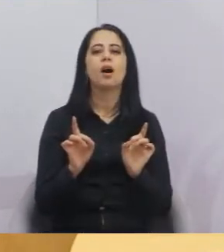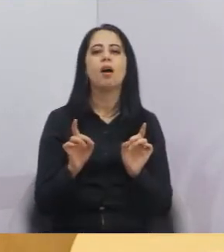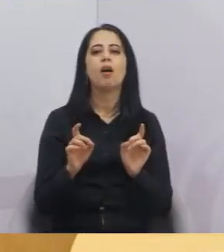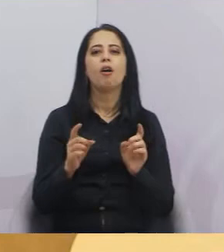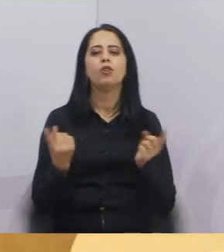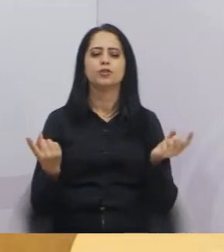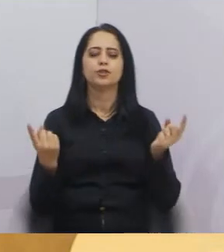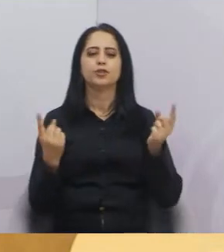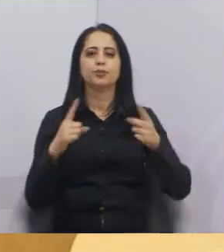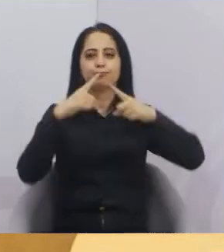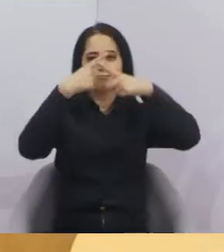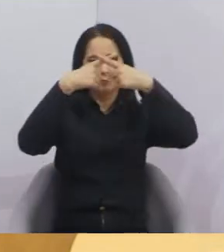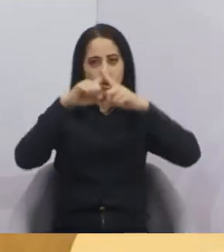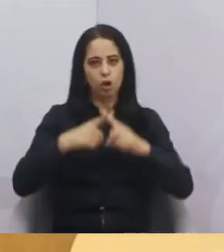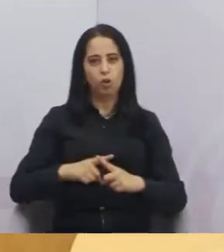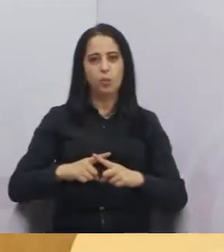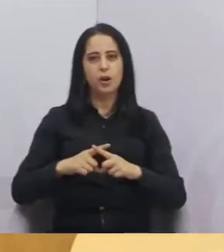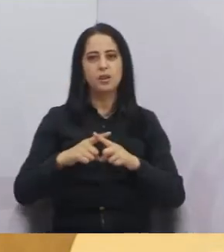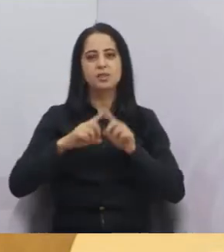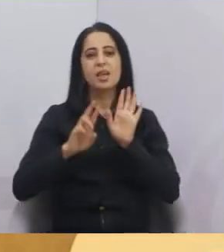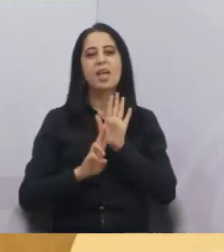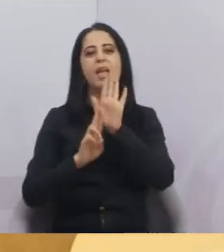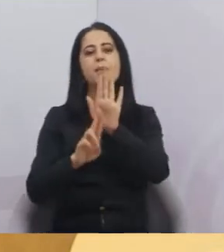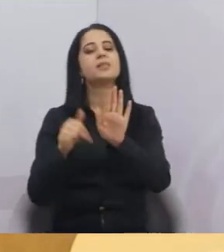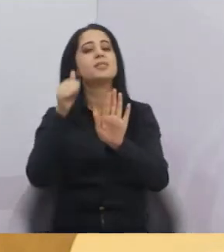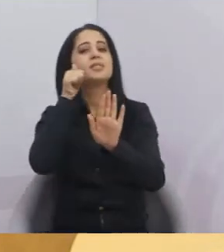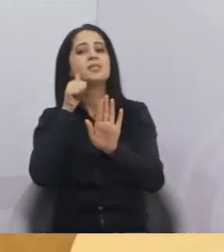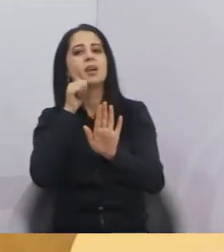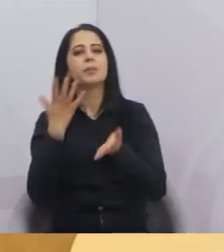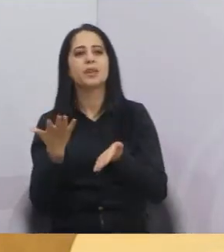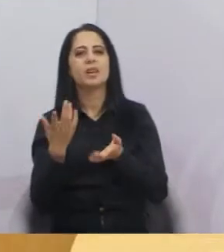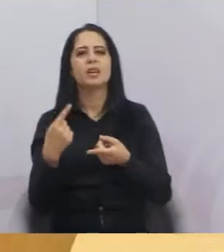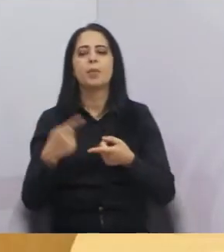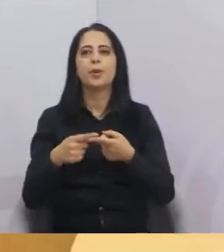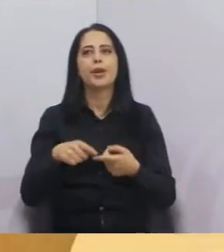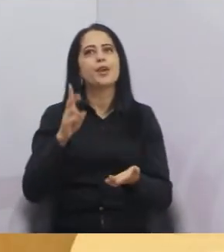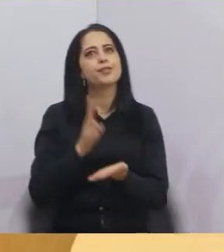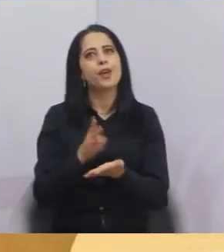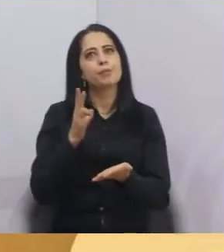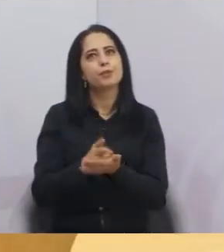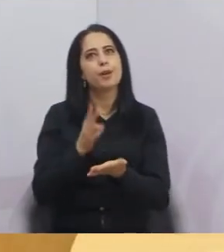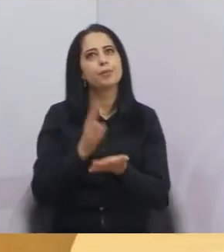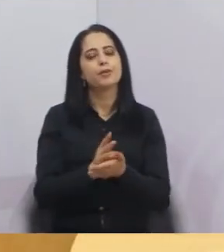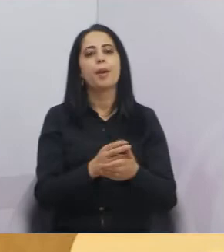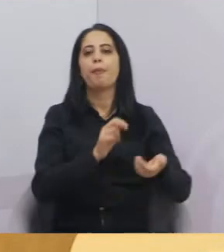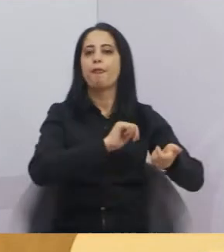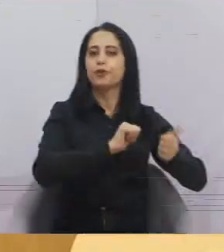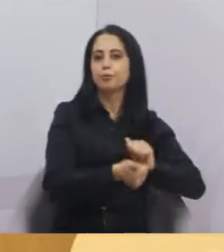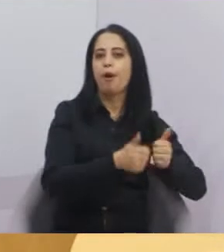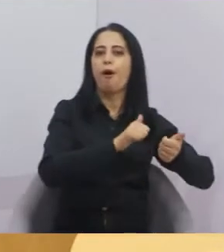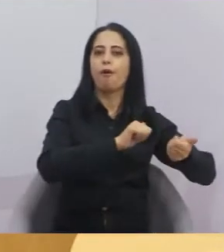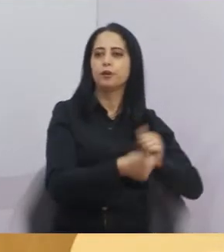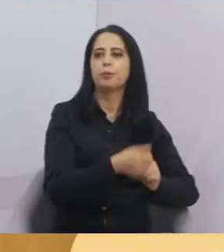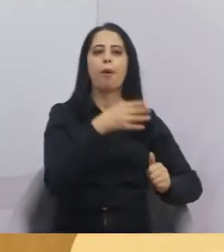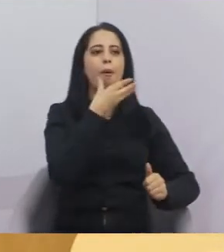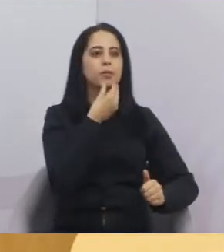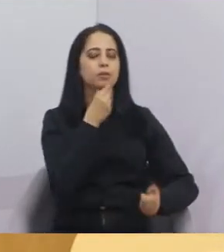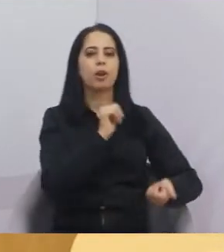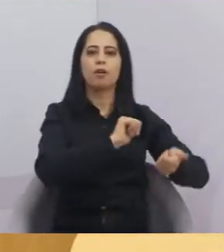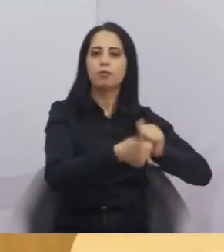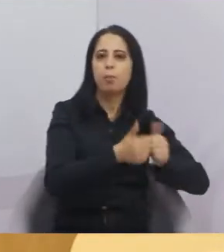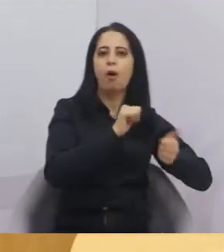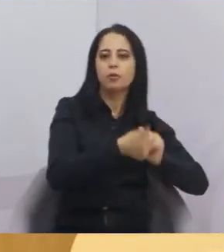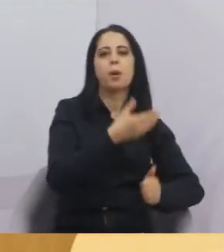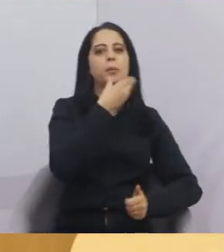festival que representam as meninas. Às vezes, você só está pensando no futebol amador, futebol amador, futebol masculino, masculino.